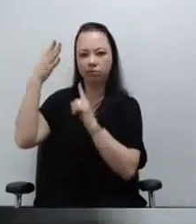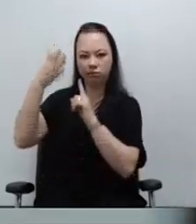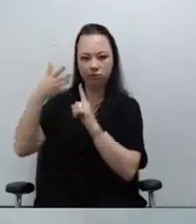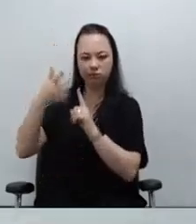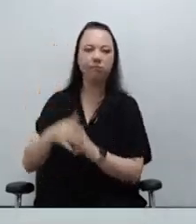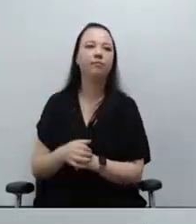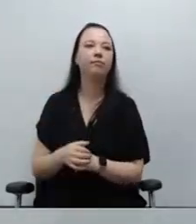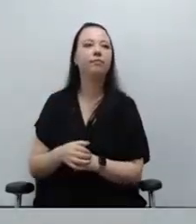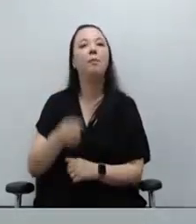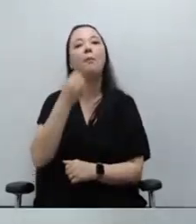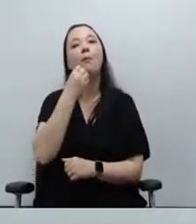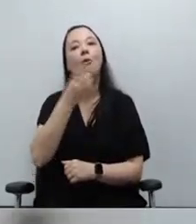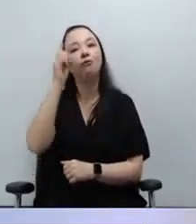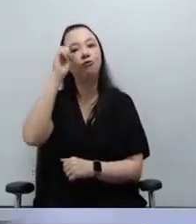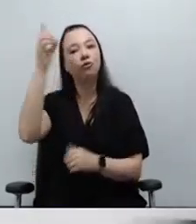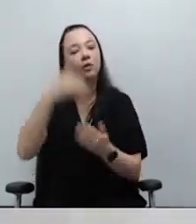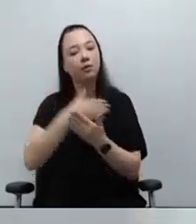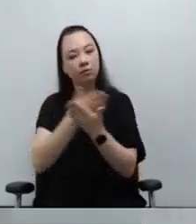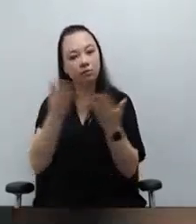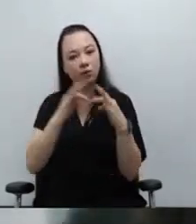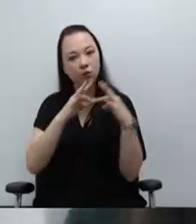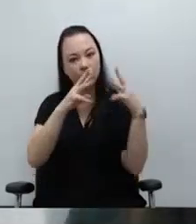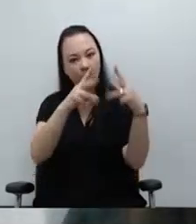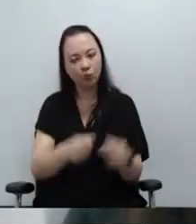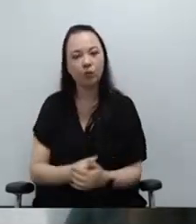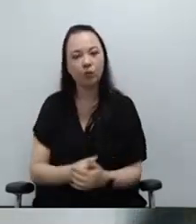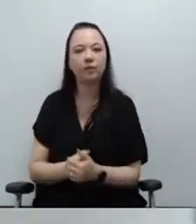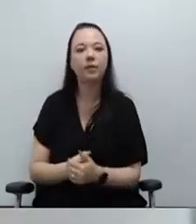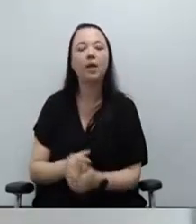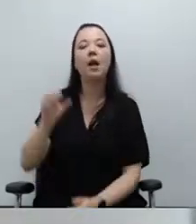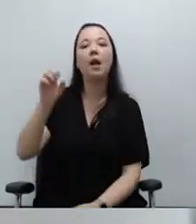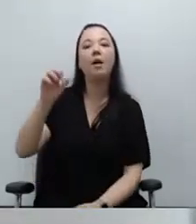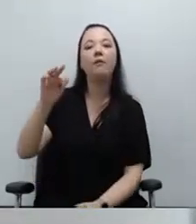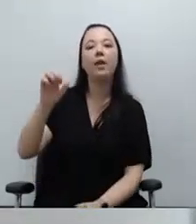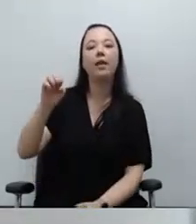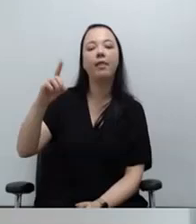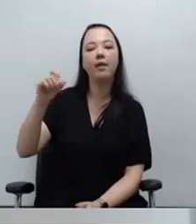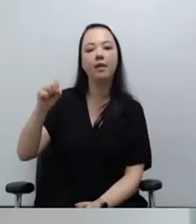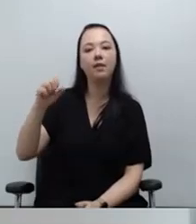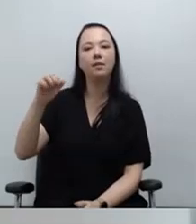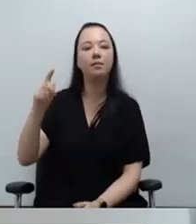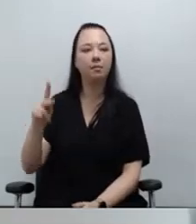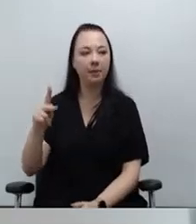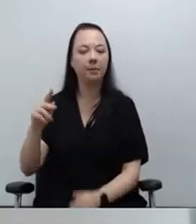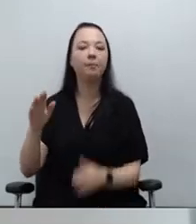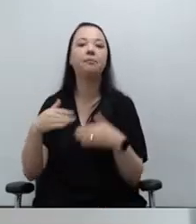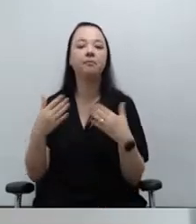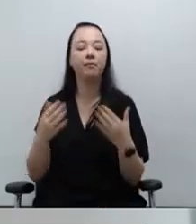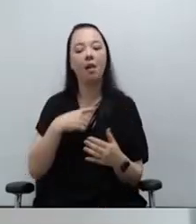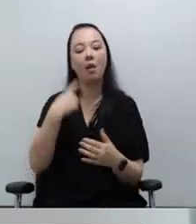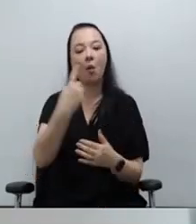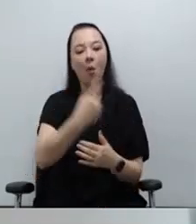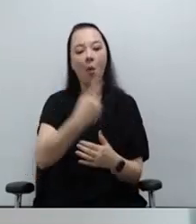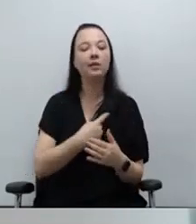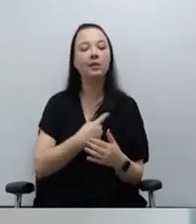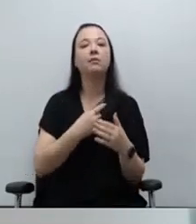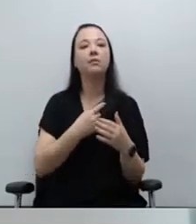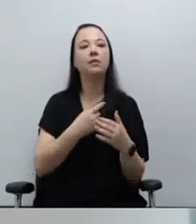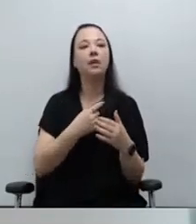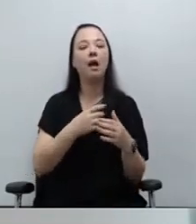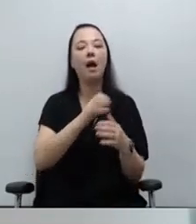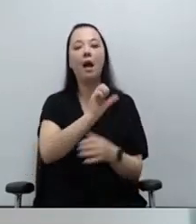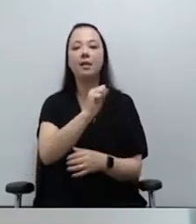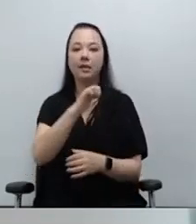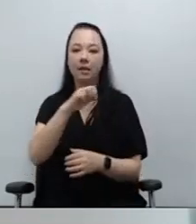Bom dia a todos e todas. A ZEPESP destaca suas atividades da última semana. Acompanhamos a Assembleia Legislativa